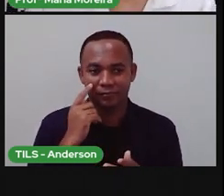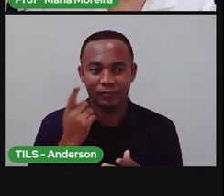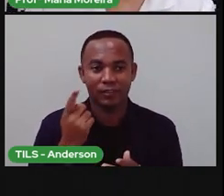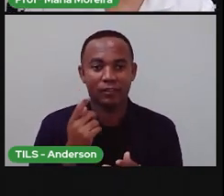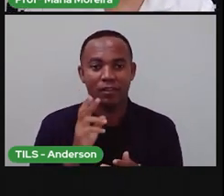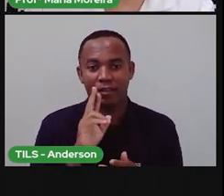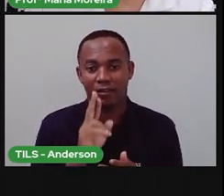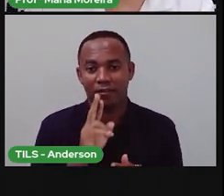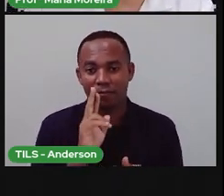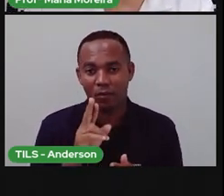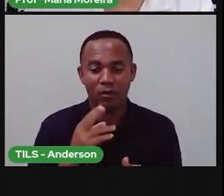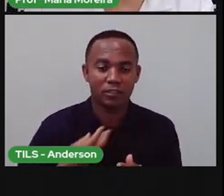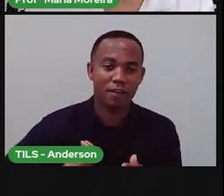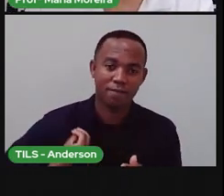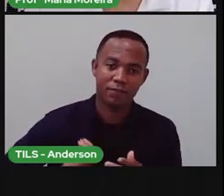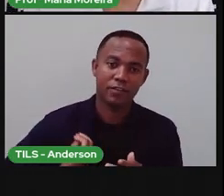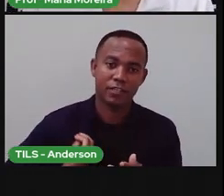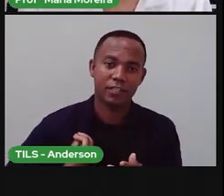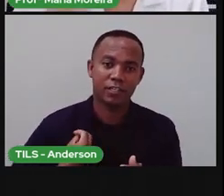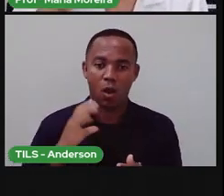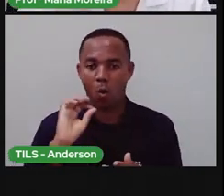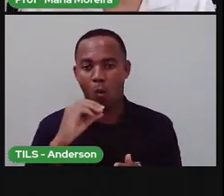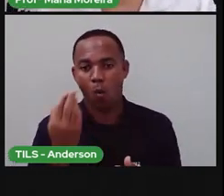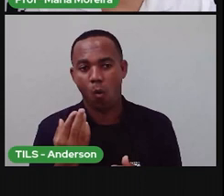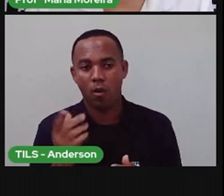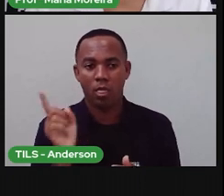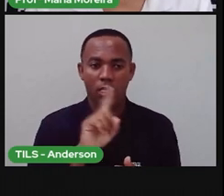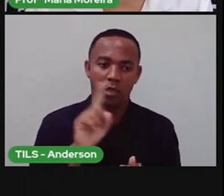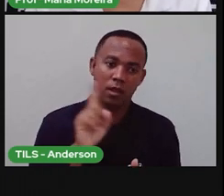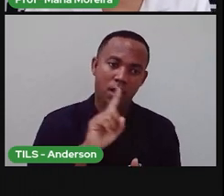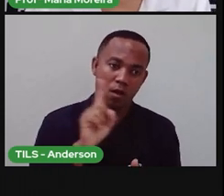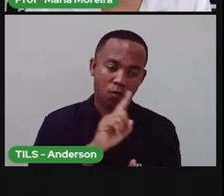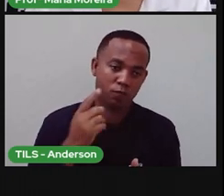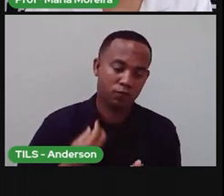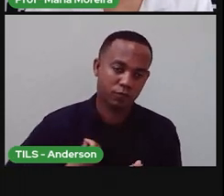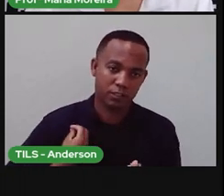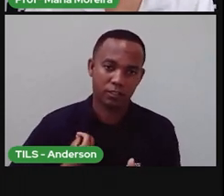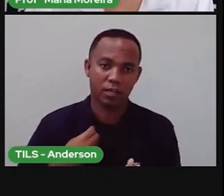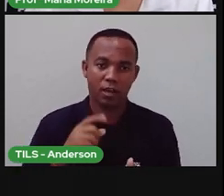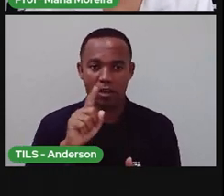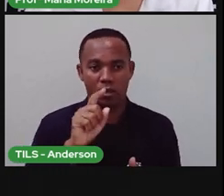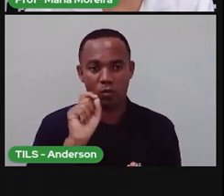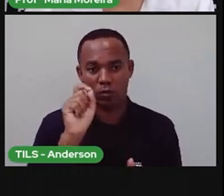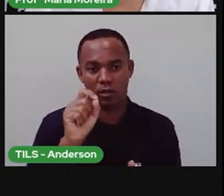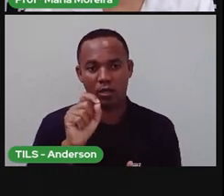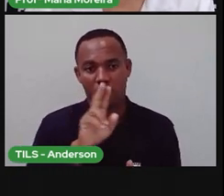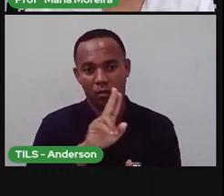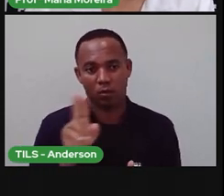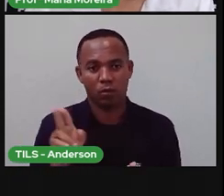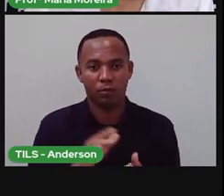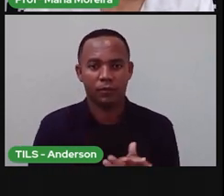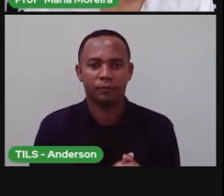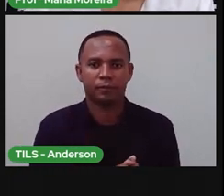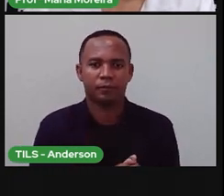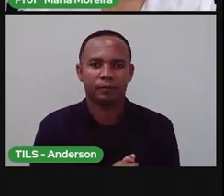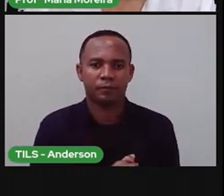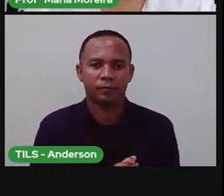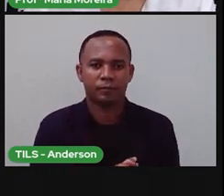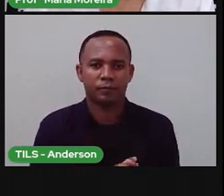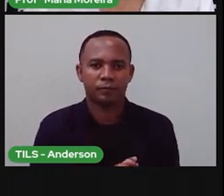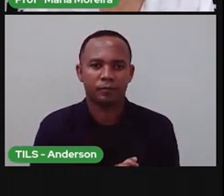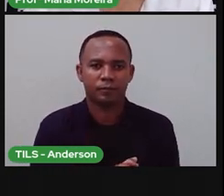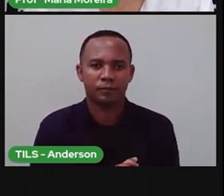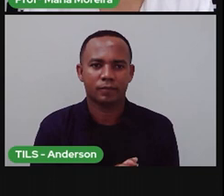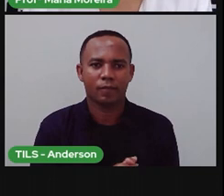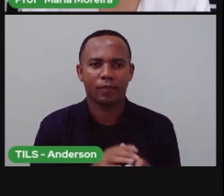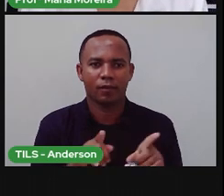digam aí o que são os seres vivos e os seres não vivos dentro dessa imagem, tá bom? E vamos aqui, né? Porque